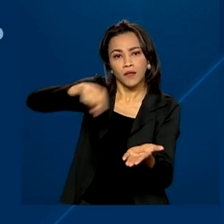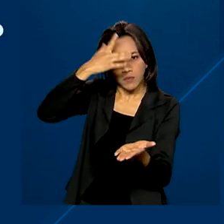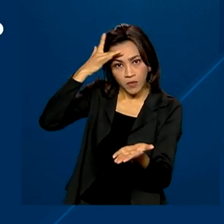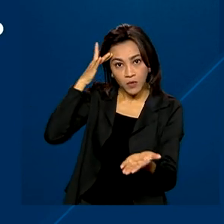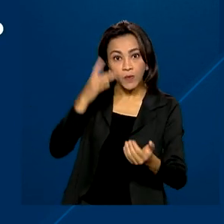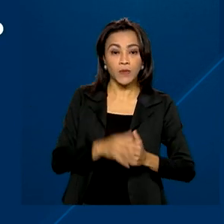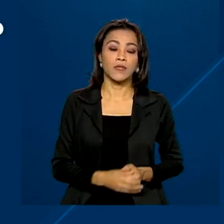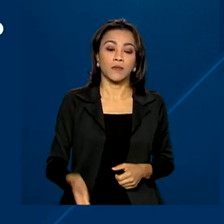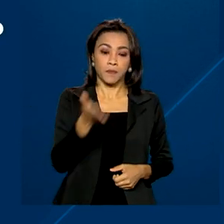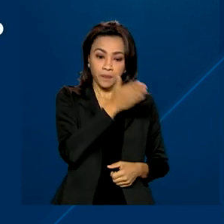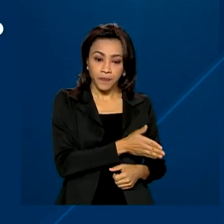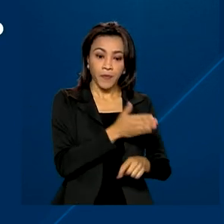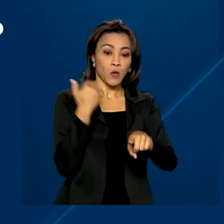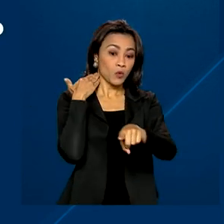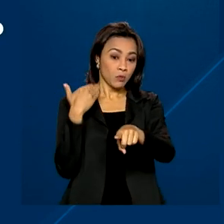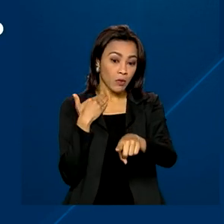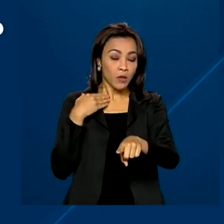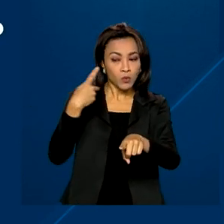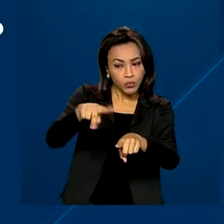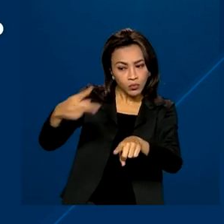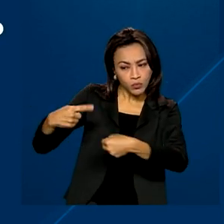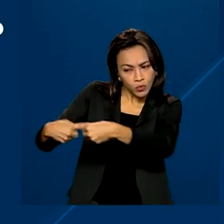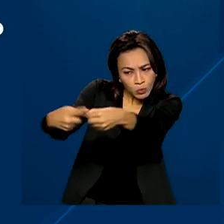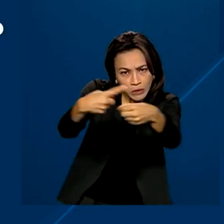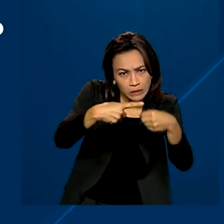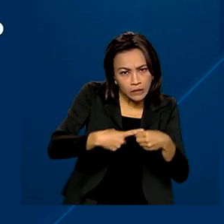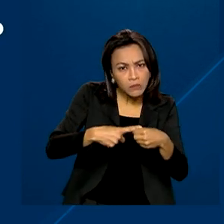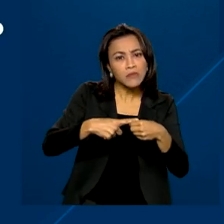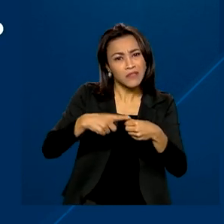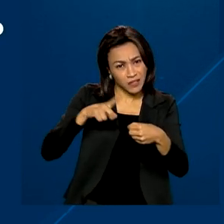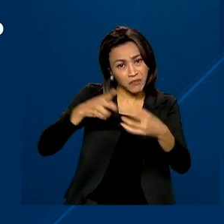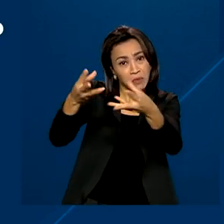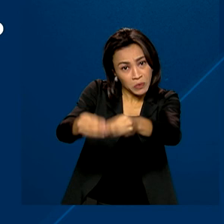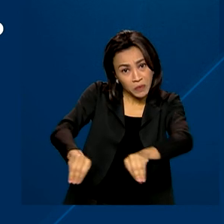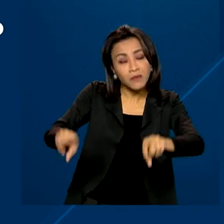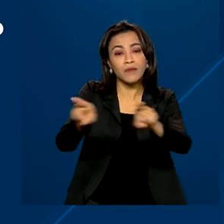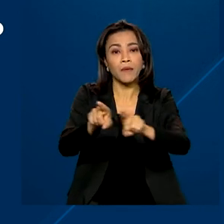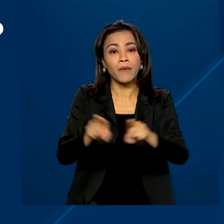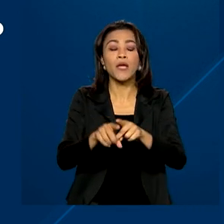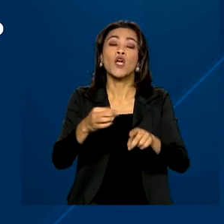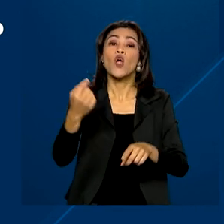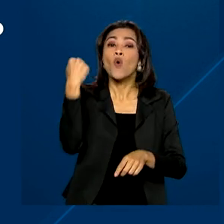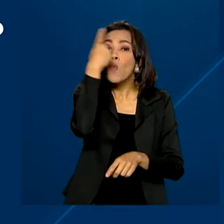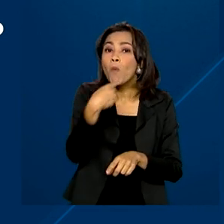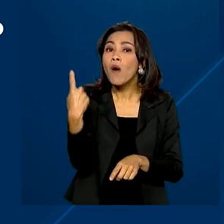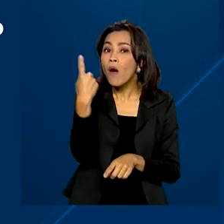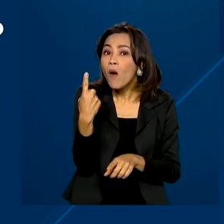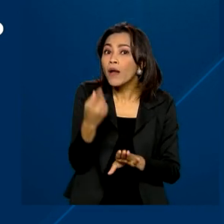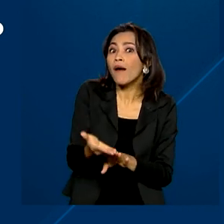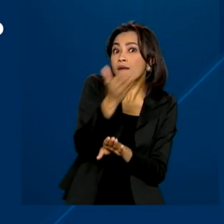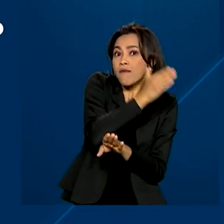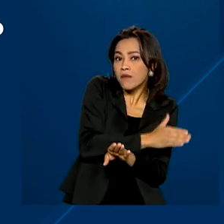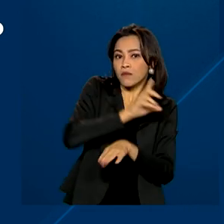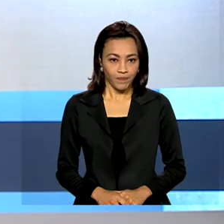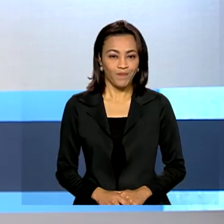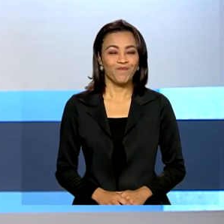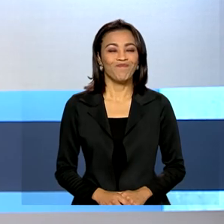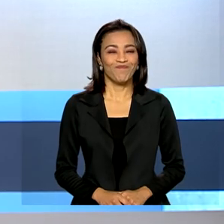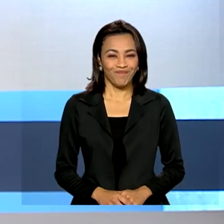As agências bancárias dos municípios afetados também passam a abrir uma hora mais cedo, às 9 horas.